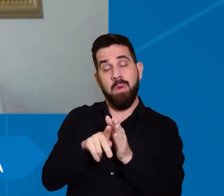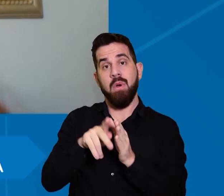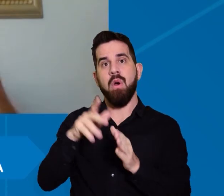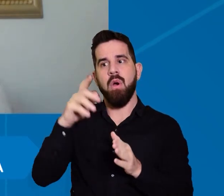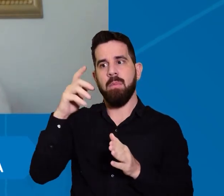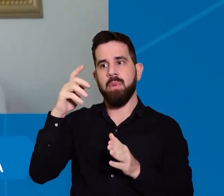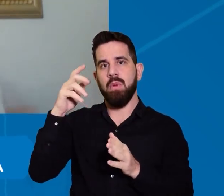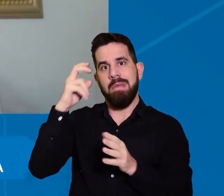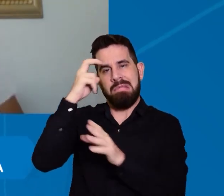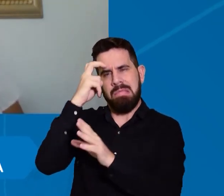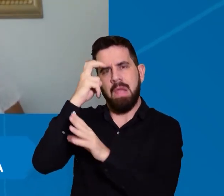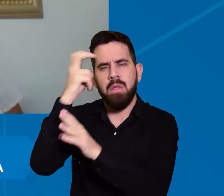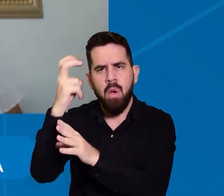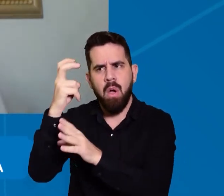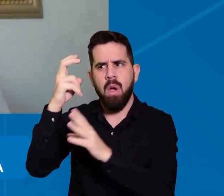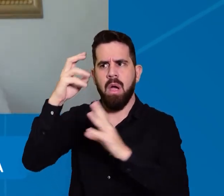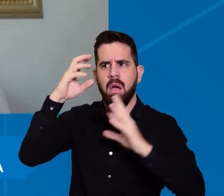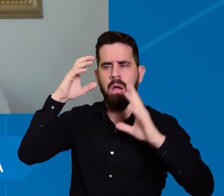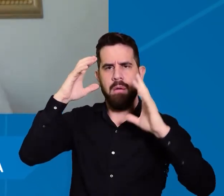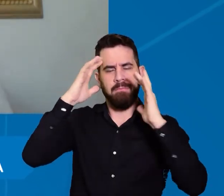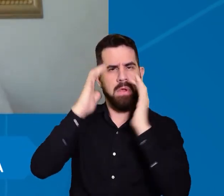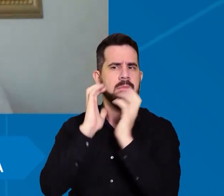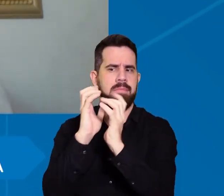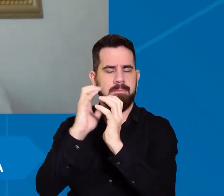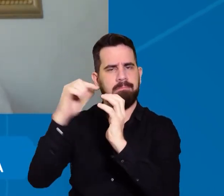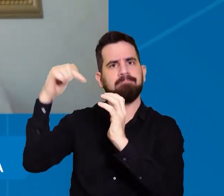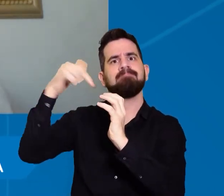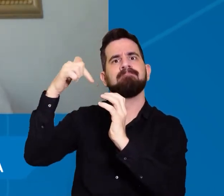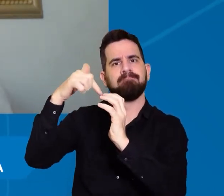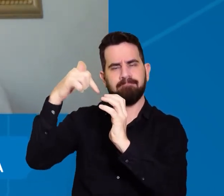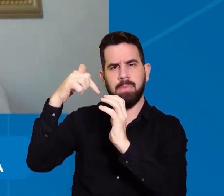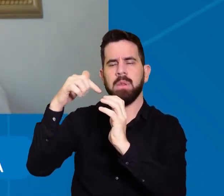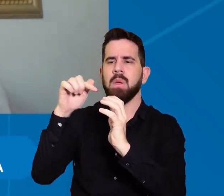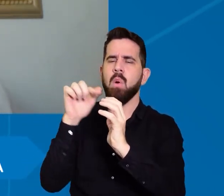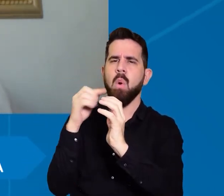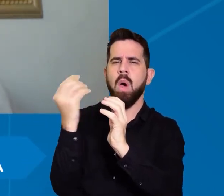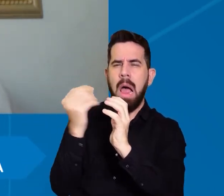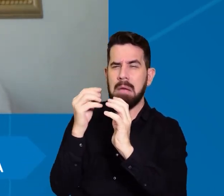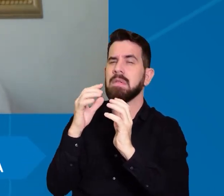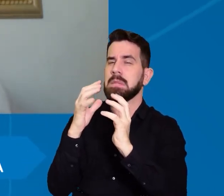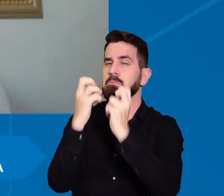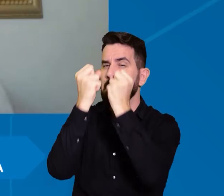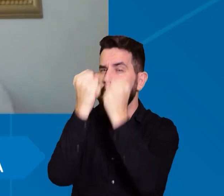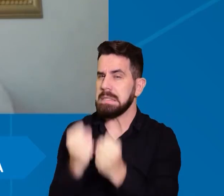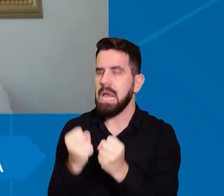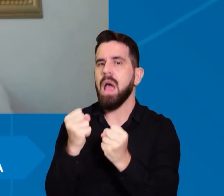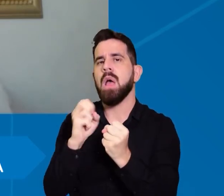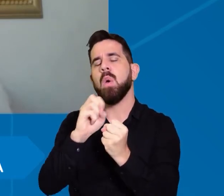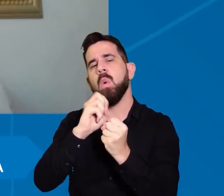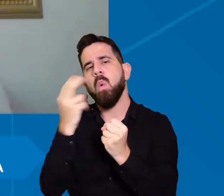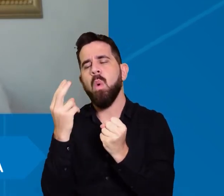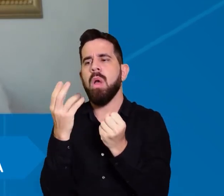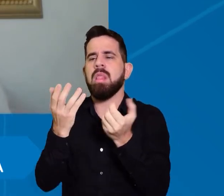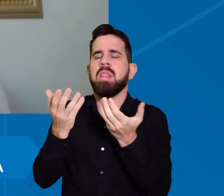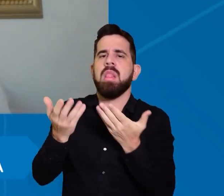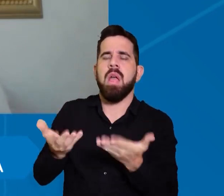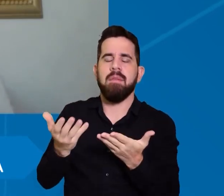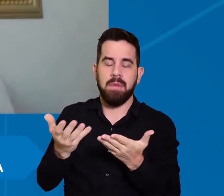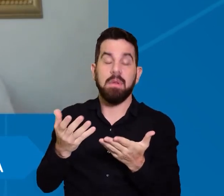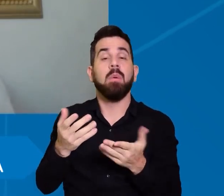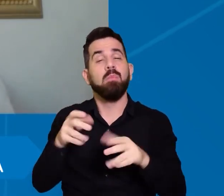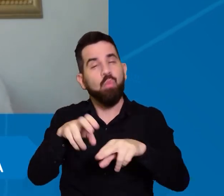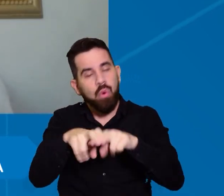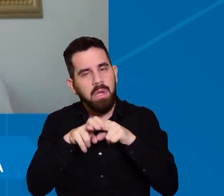severo, outro mais leve. E aí, então, o estudo de caso é daquele sujeito, daquela pessoa.